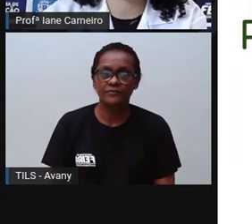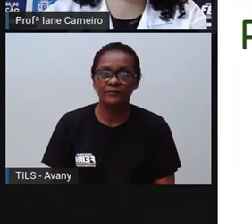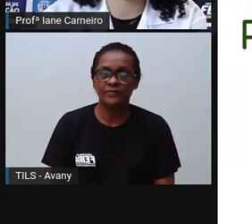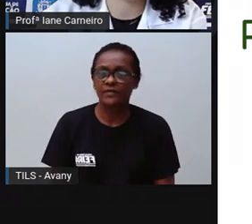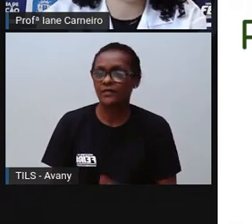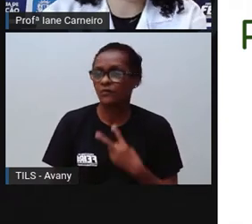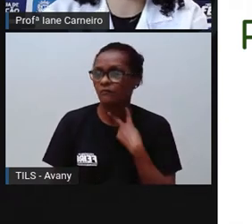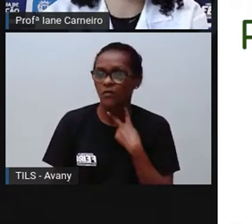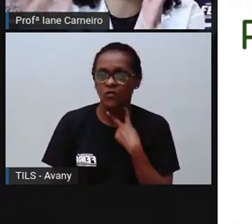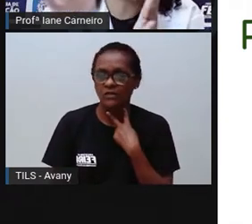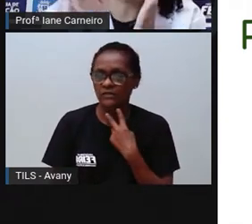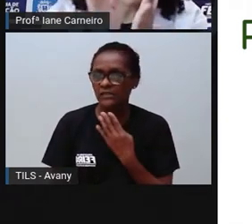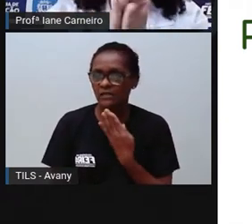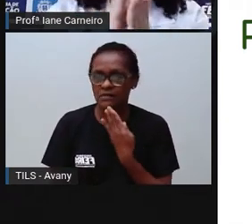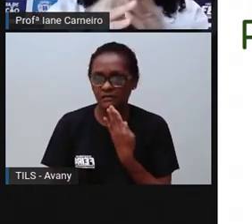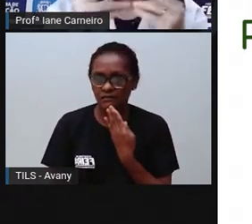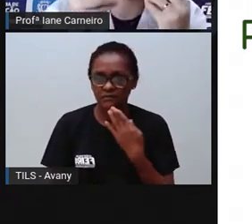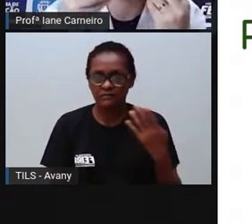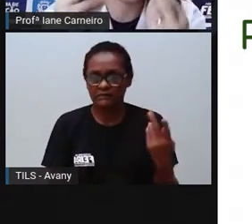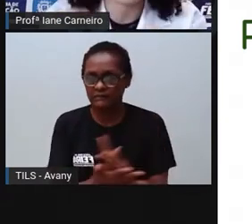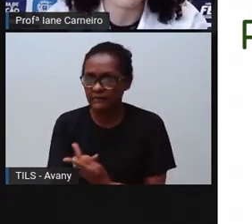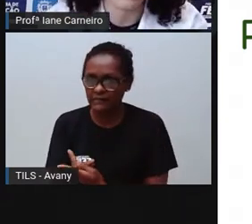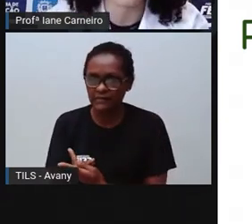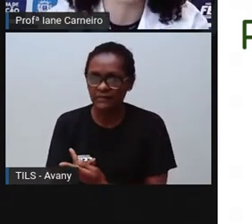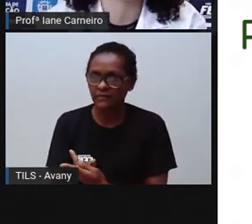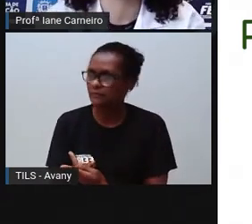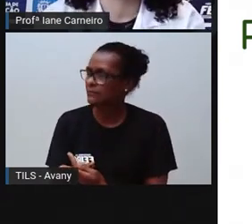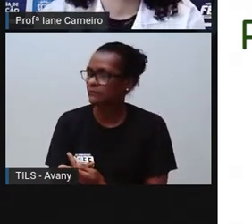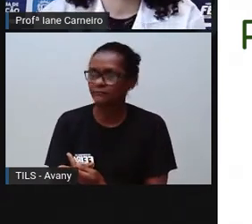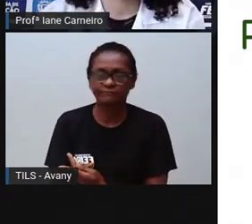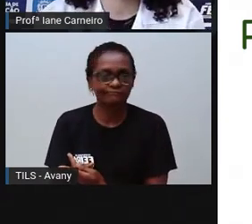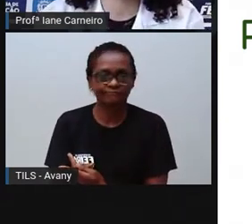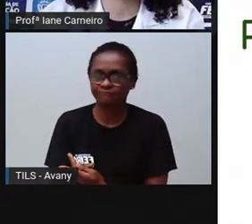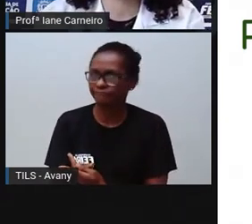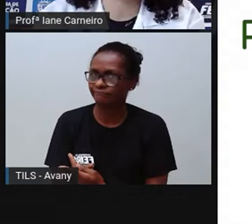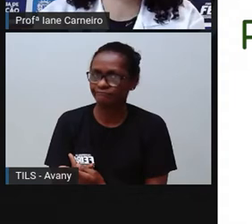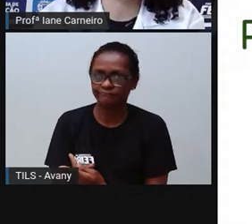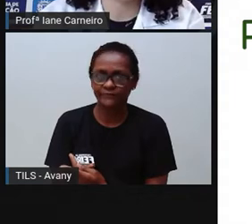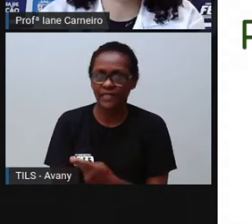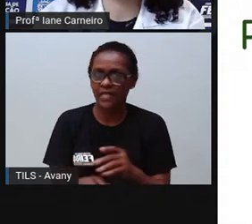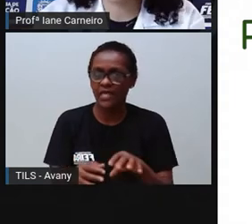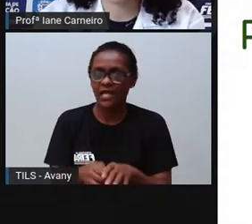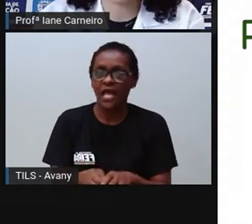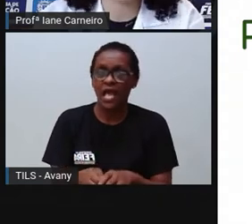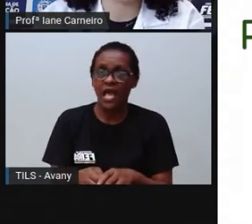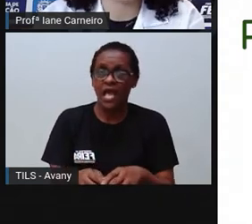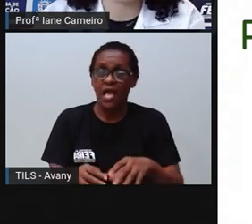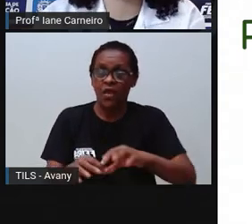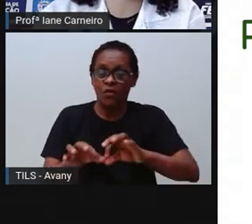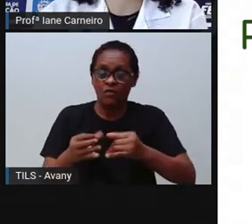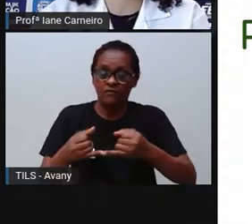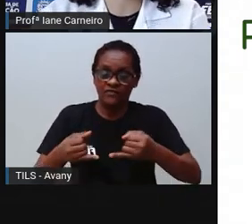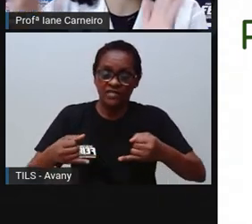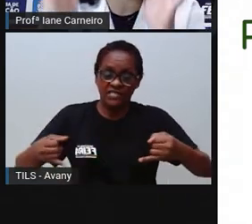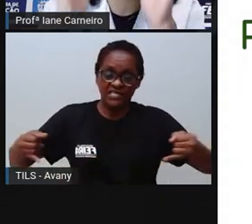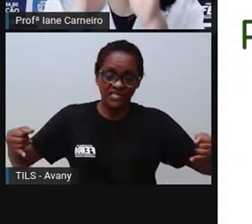devem ter a capinha, né, pra não ficar com o fio exposto, e esses fios aqui, ó, não pode, ele tem que ficar todo